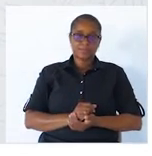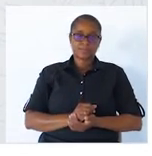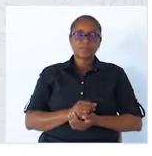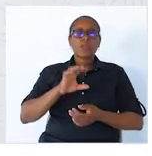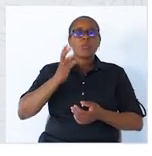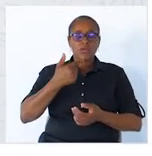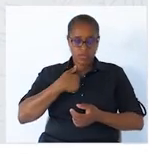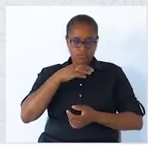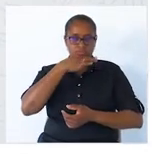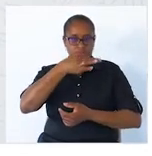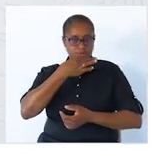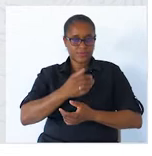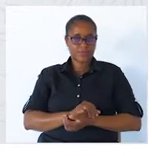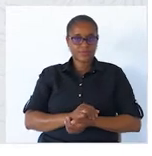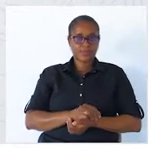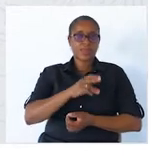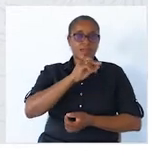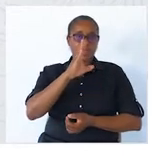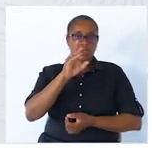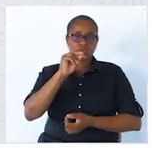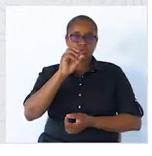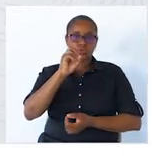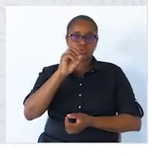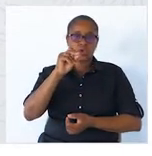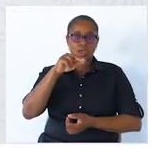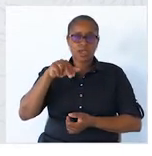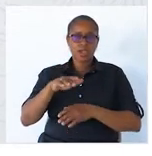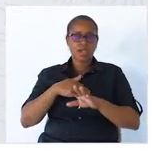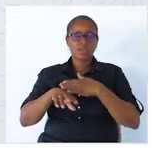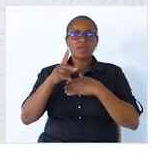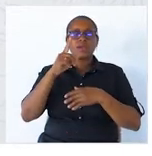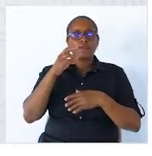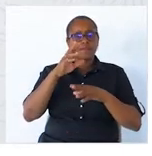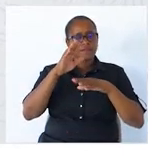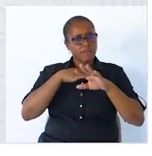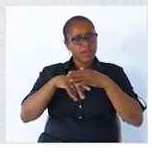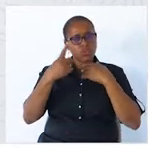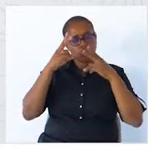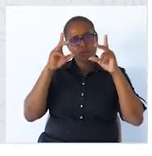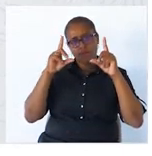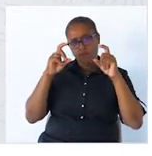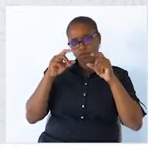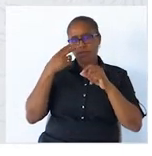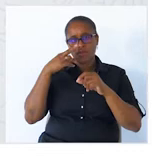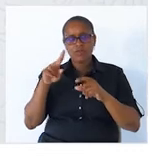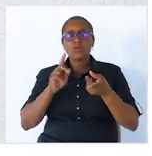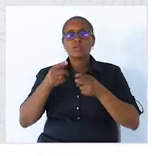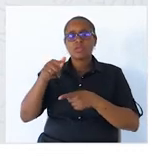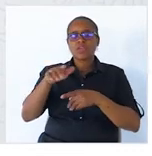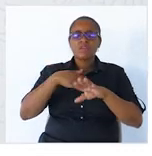Quando eu digo. A Luana fez uma foto. Depois vamos ver o que está assim. Fez o quê?